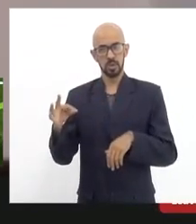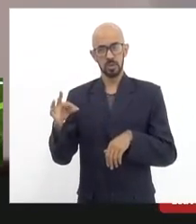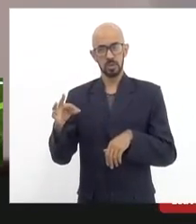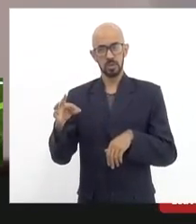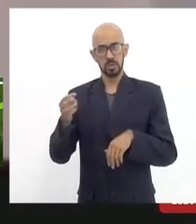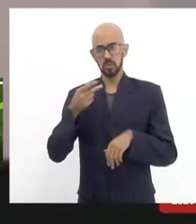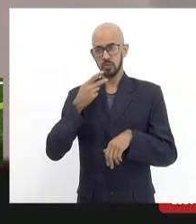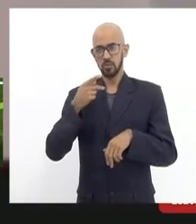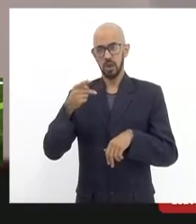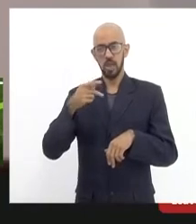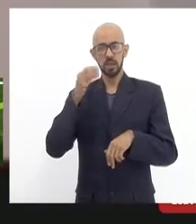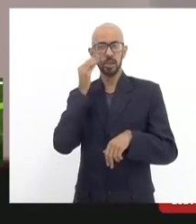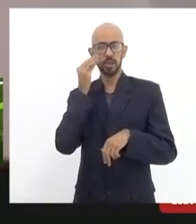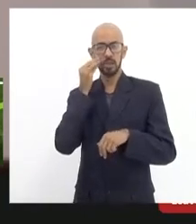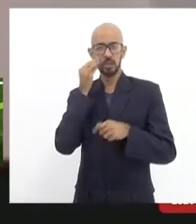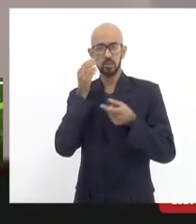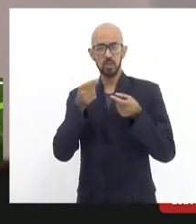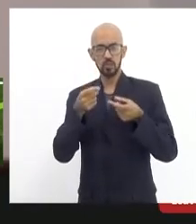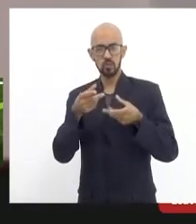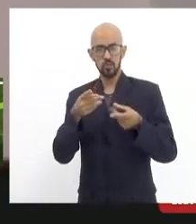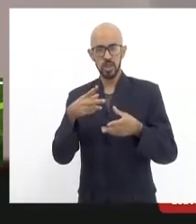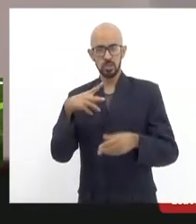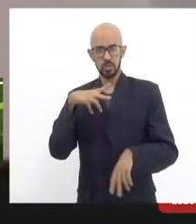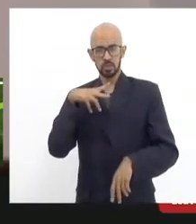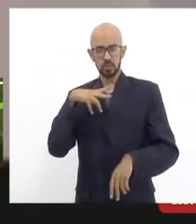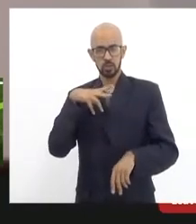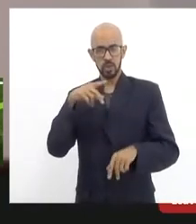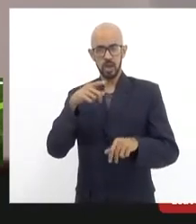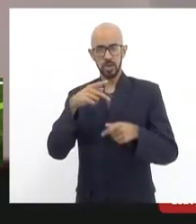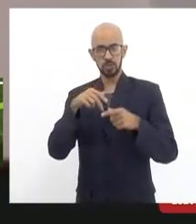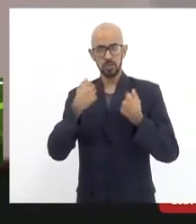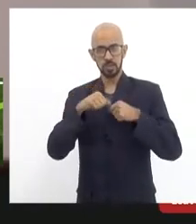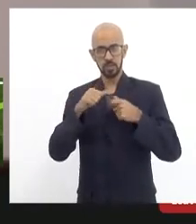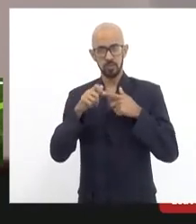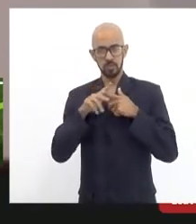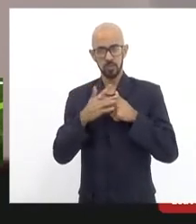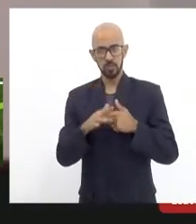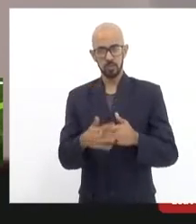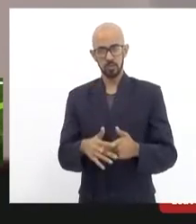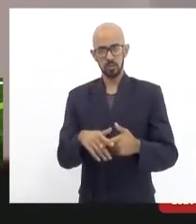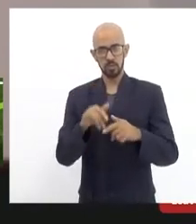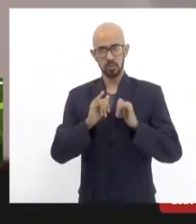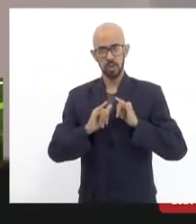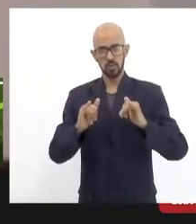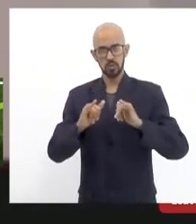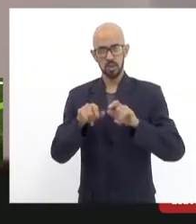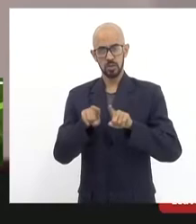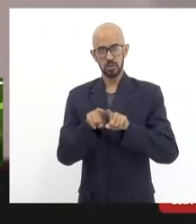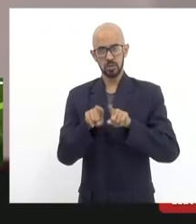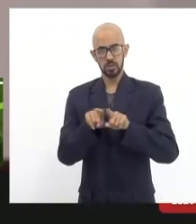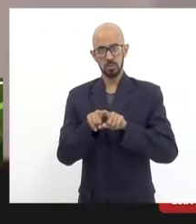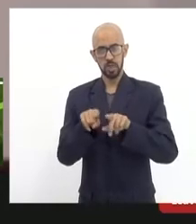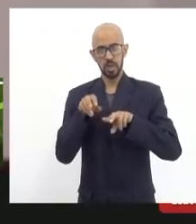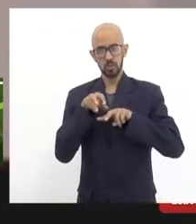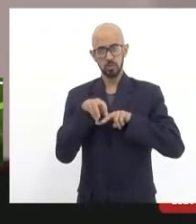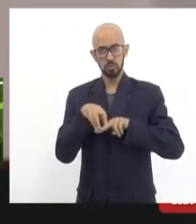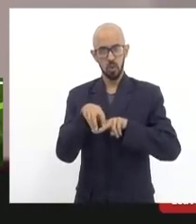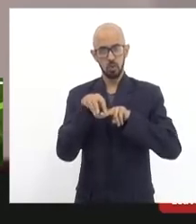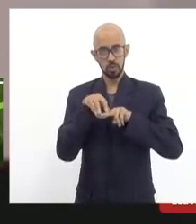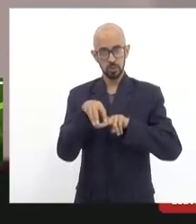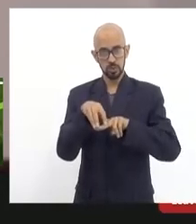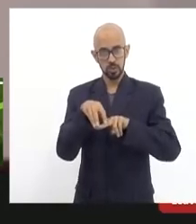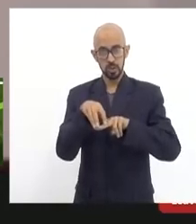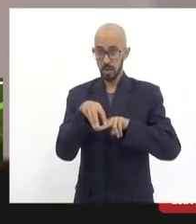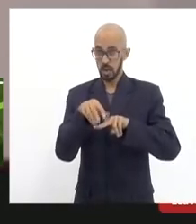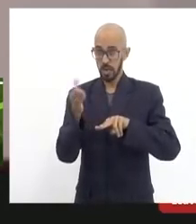tentativa de privatização de denunciar que precisava de manutenção de anunciar que o número de bondes vinha reduzindo e que isso levaria